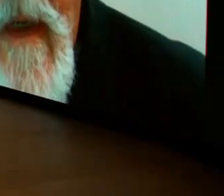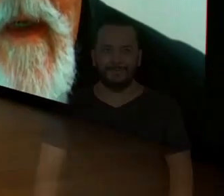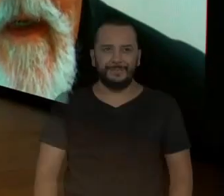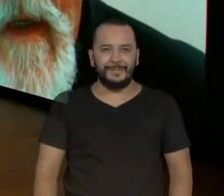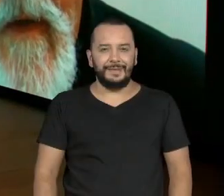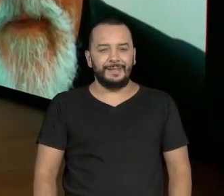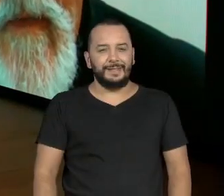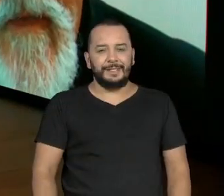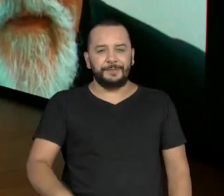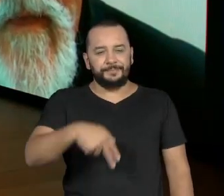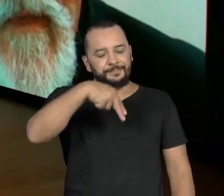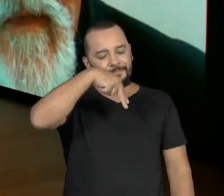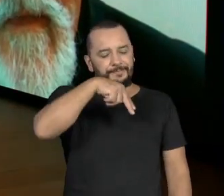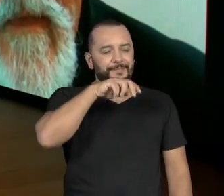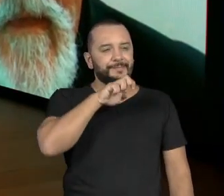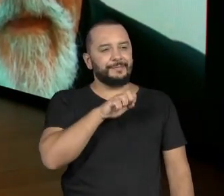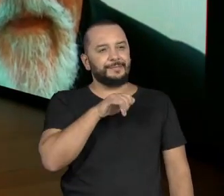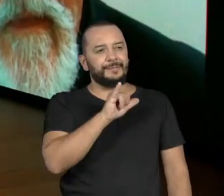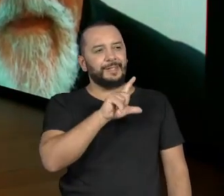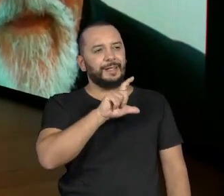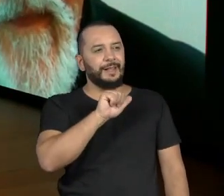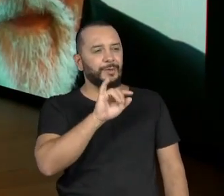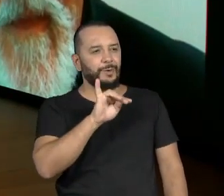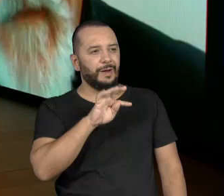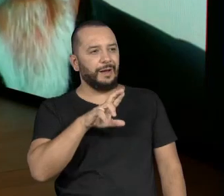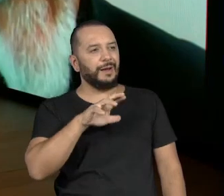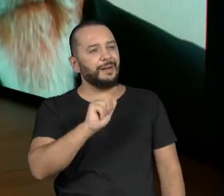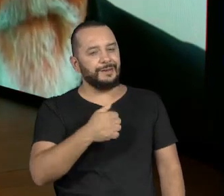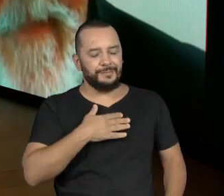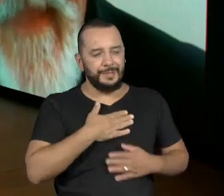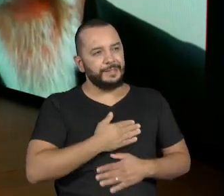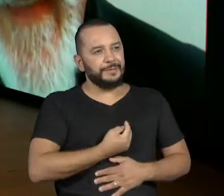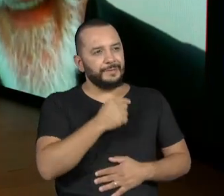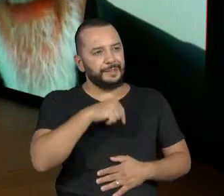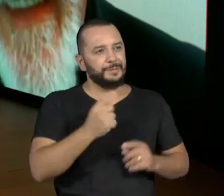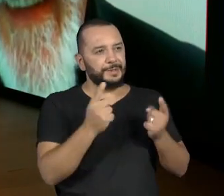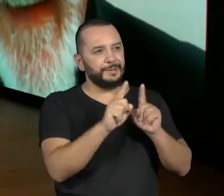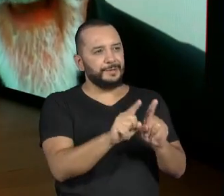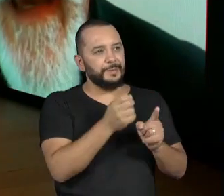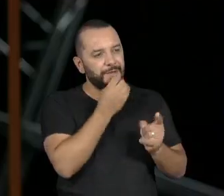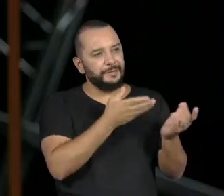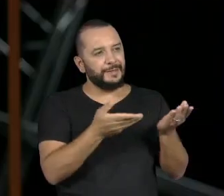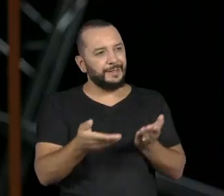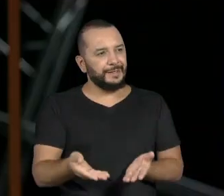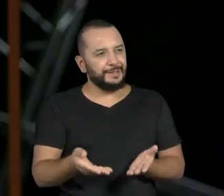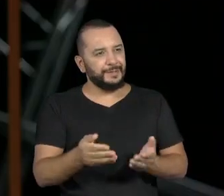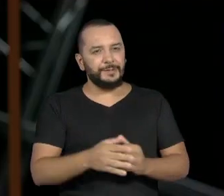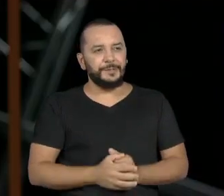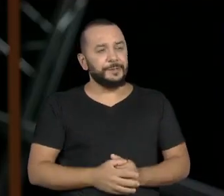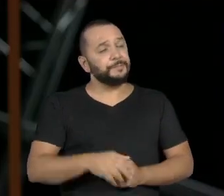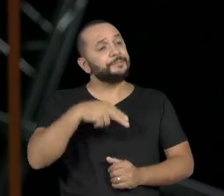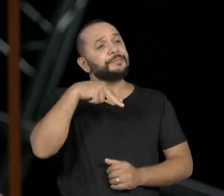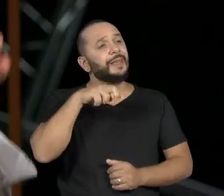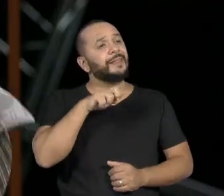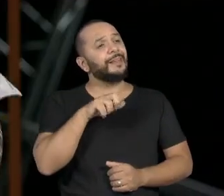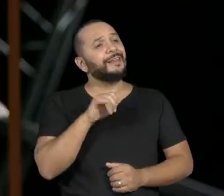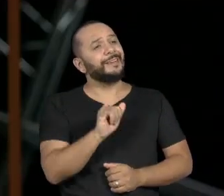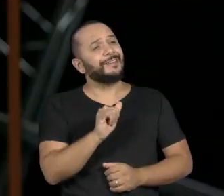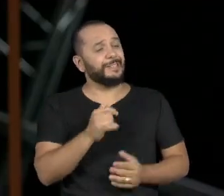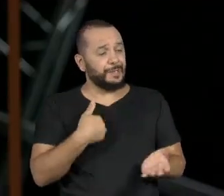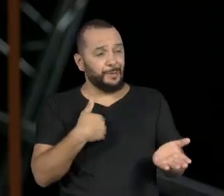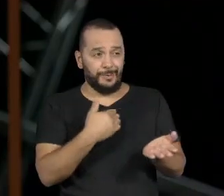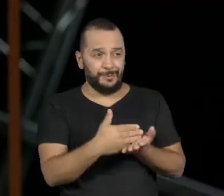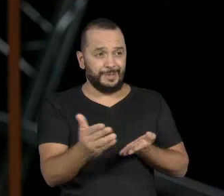Neila Torraca, é um prazer te receber aqui no Persona. Seja bem-vindo, Ney. Ney, para começar, queria que você me